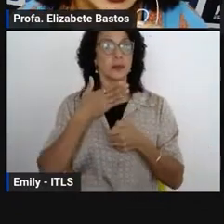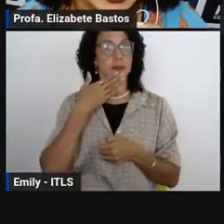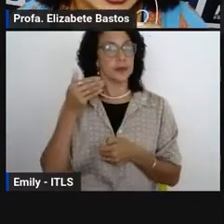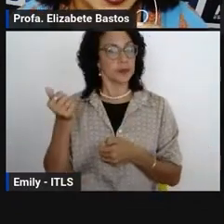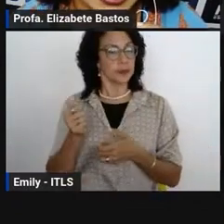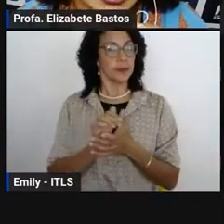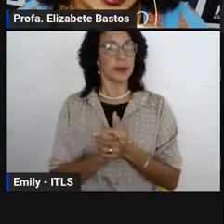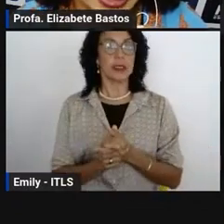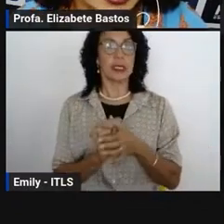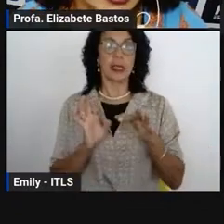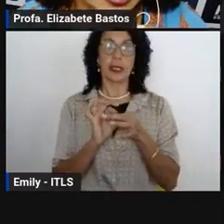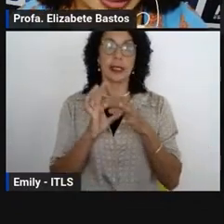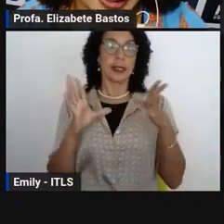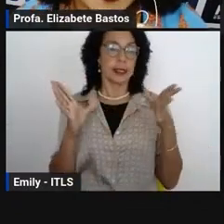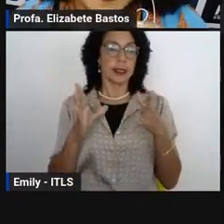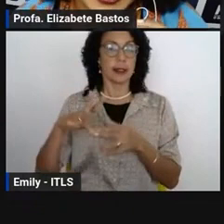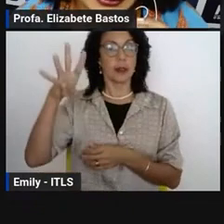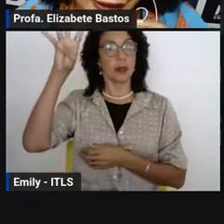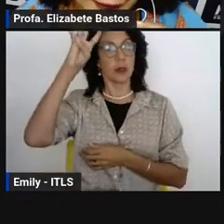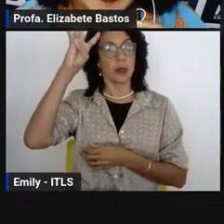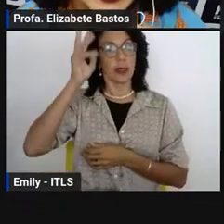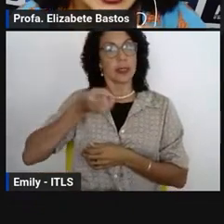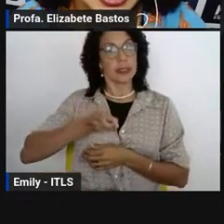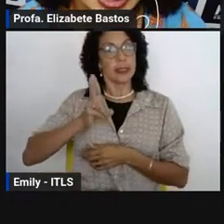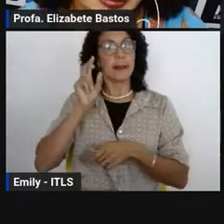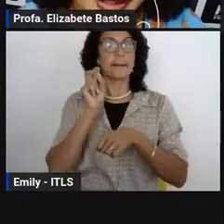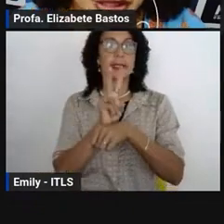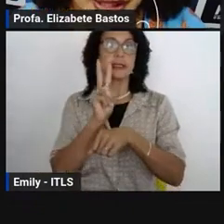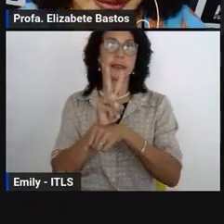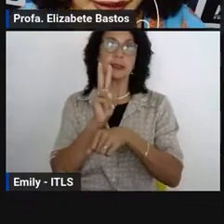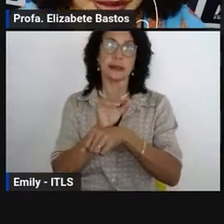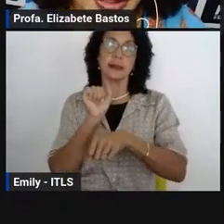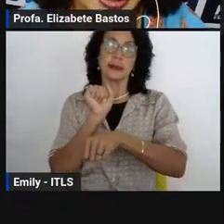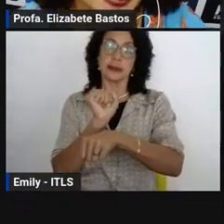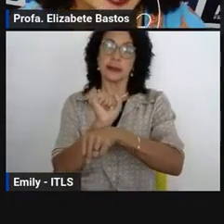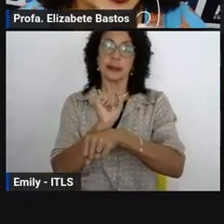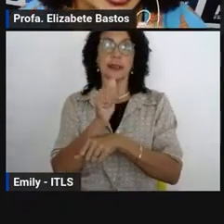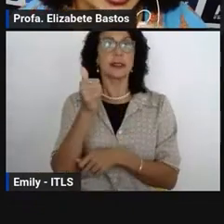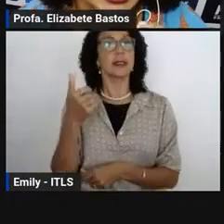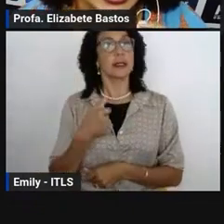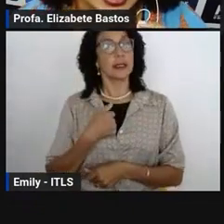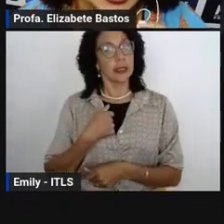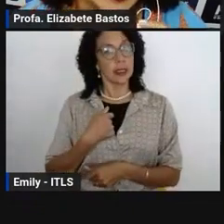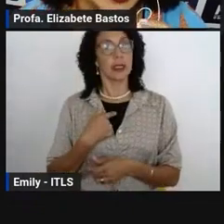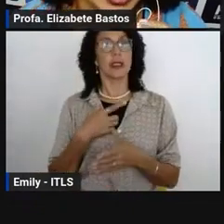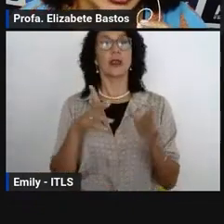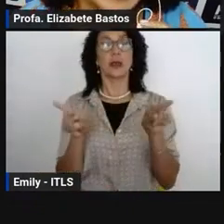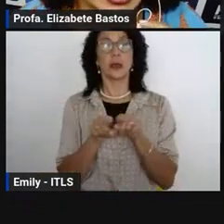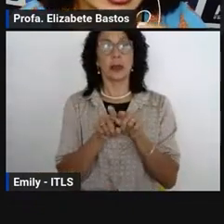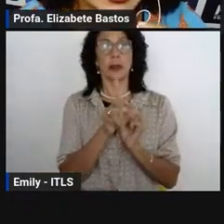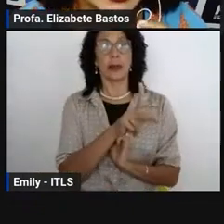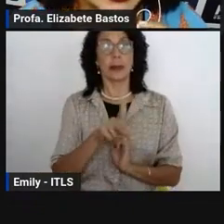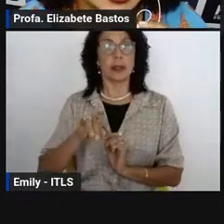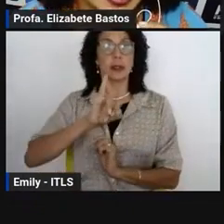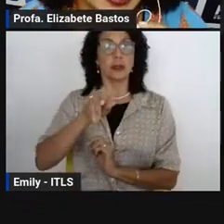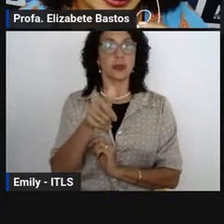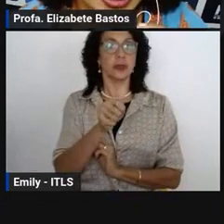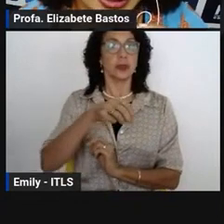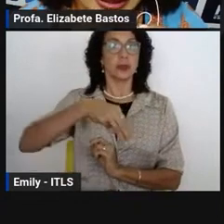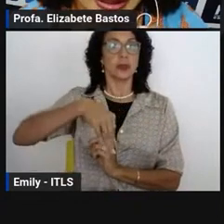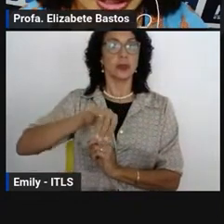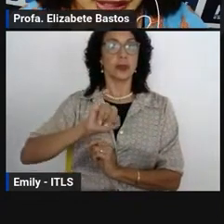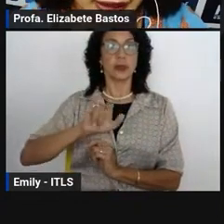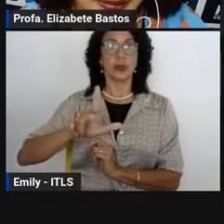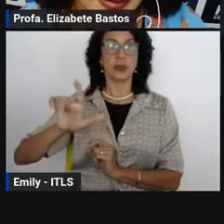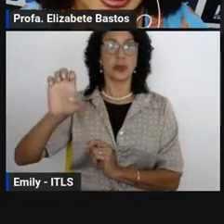à disposição. Na quarta-feira, o plantão, geralmente, quem atende é eu e a professora Ana Cláudia, e a professora Jamile, que no momento